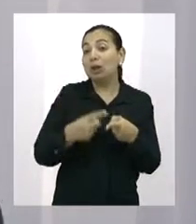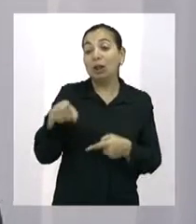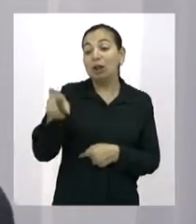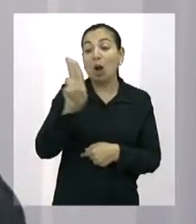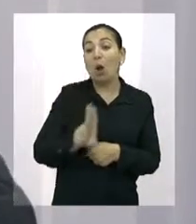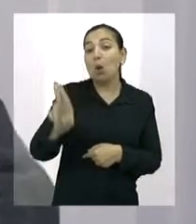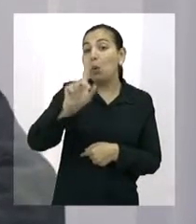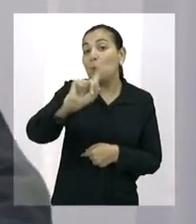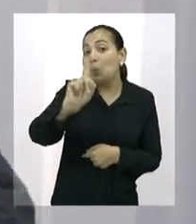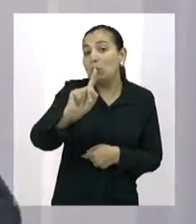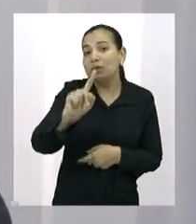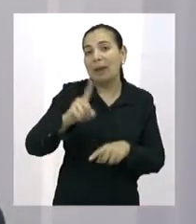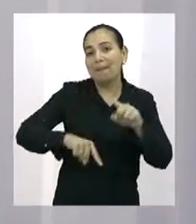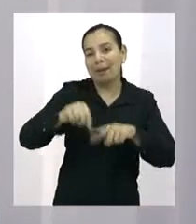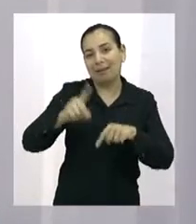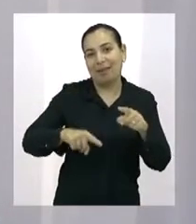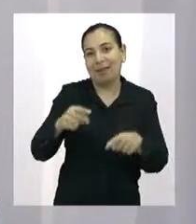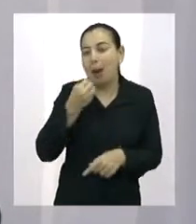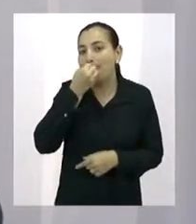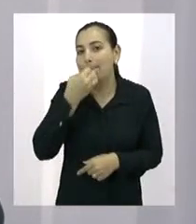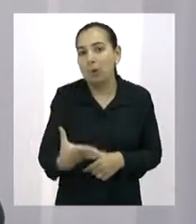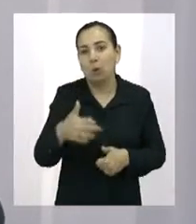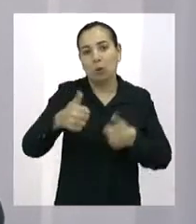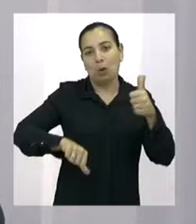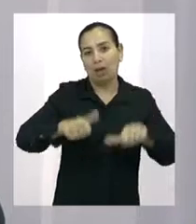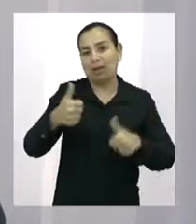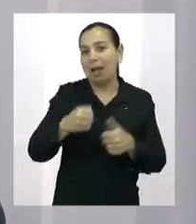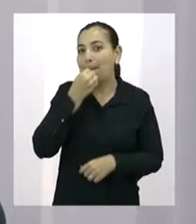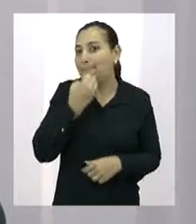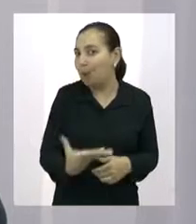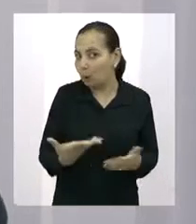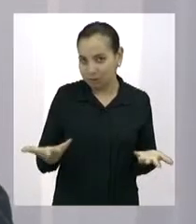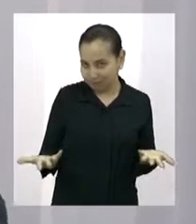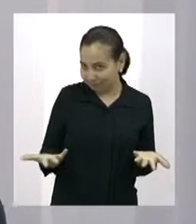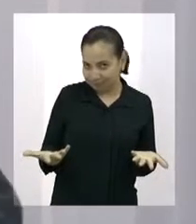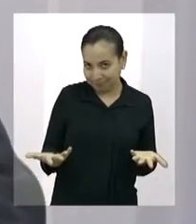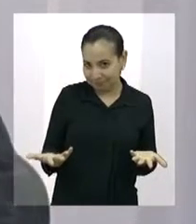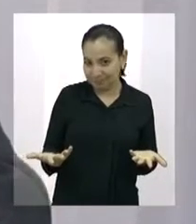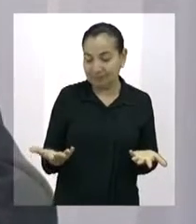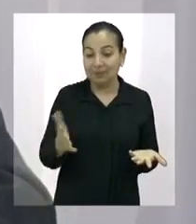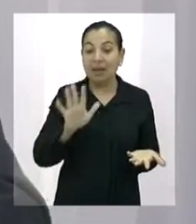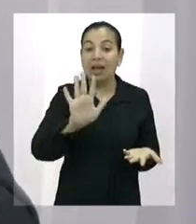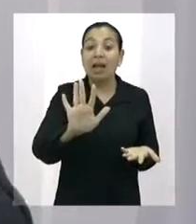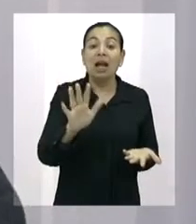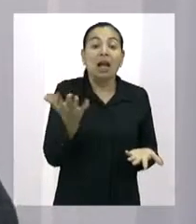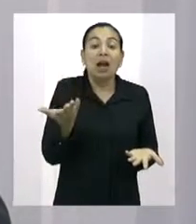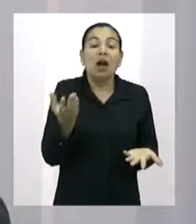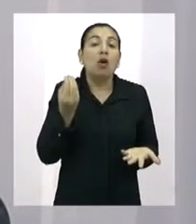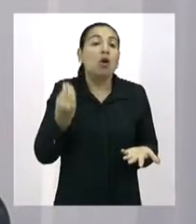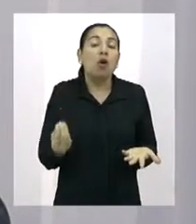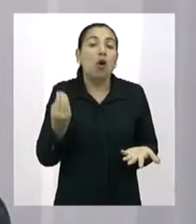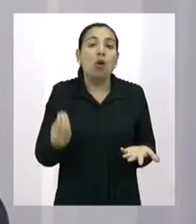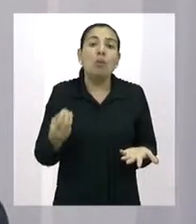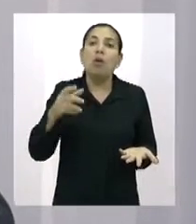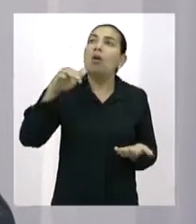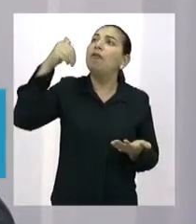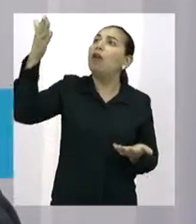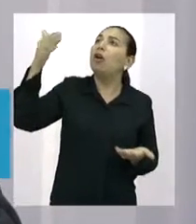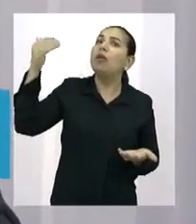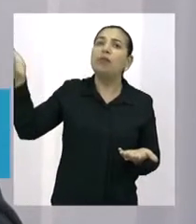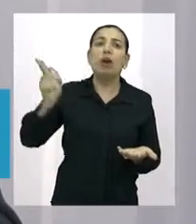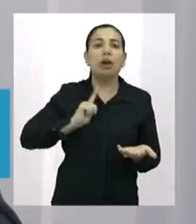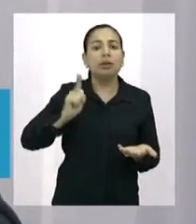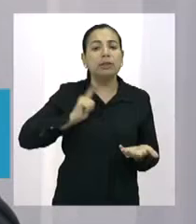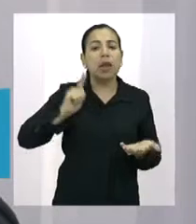por causa das chuvas. Na Europa chove. Tem neve. Tem neve e ninguém vê buraco. Pode